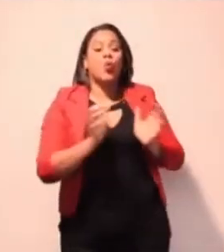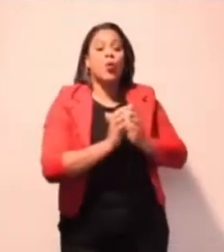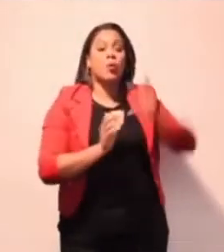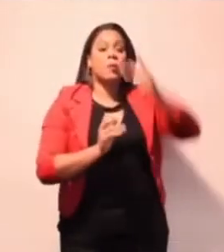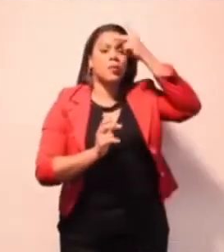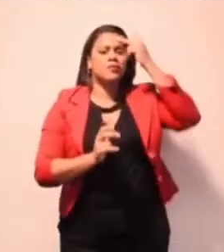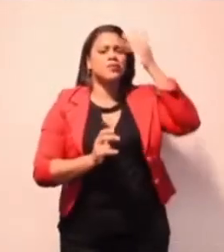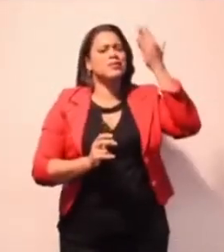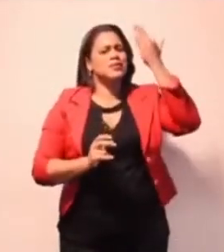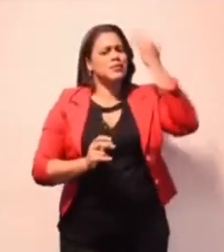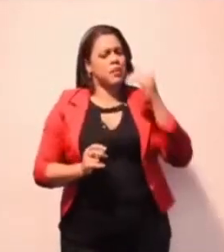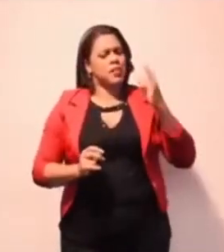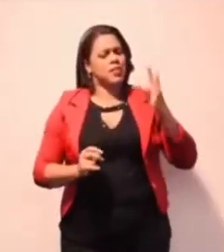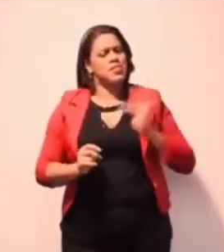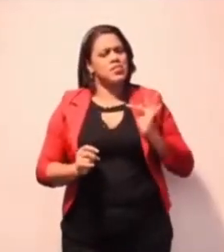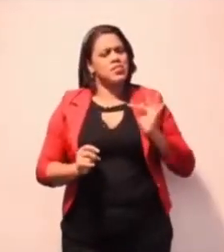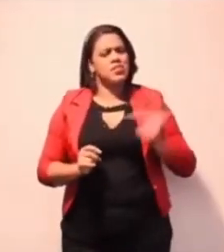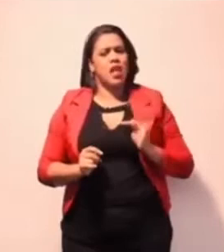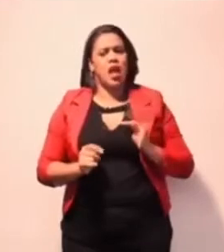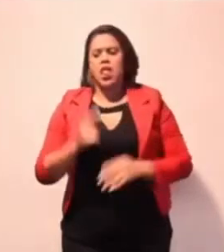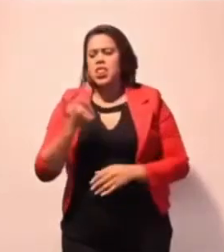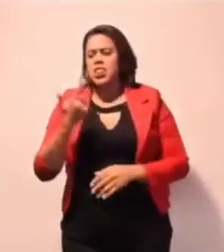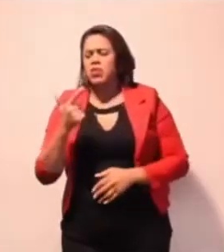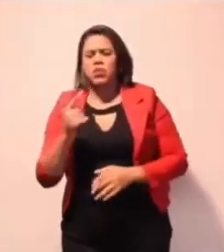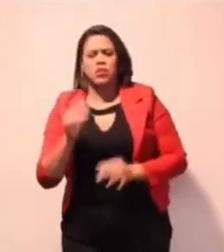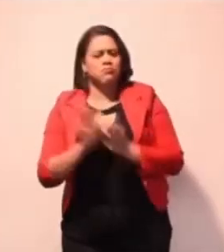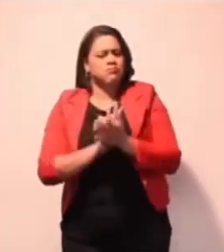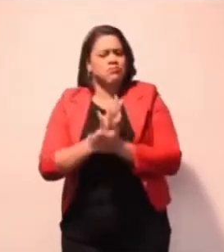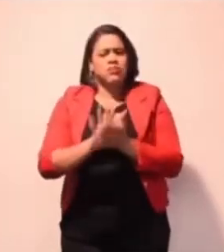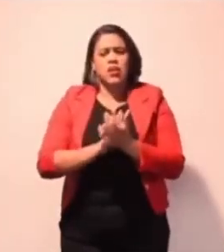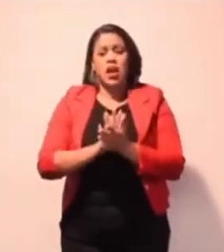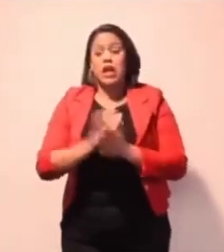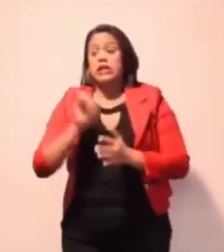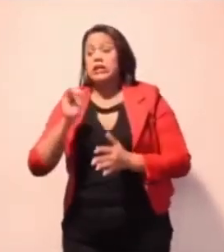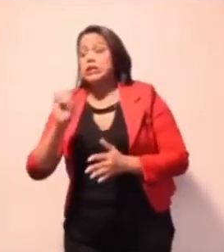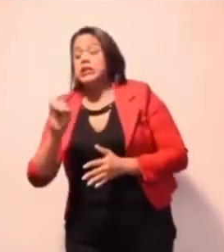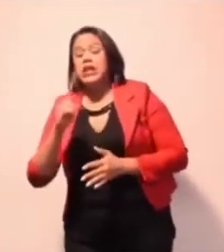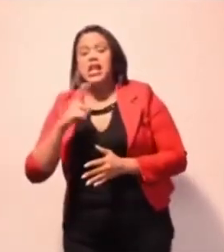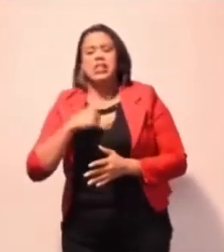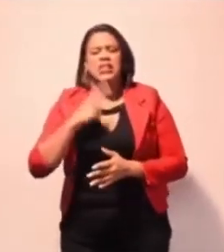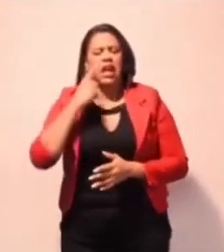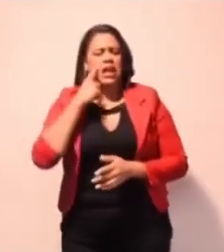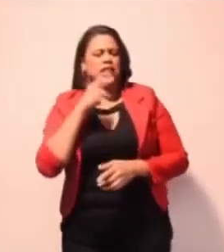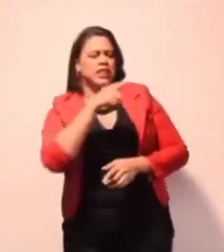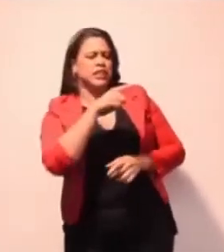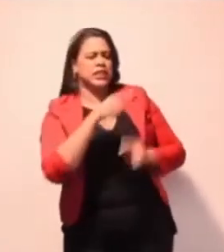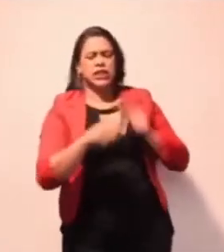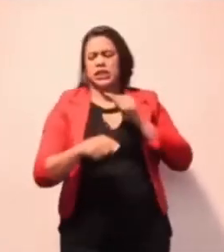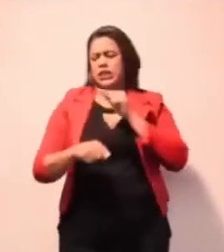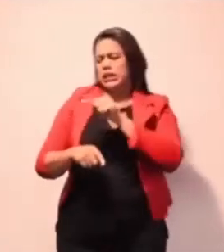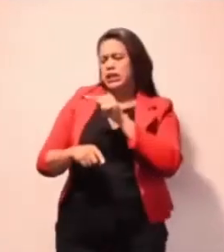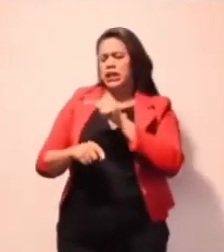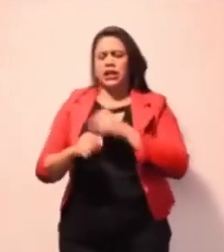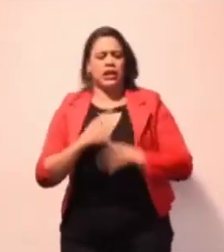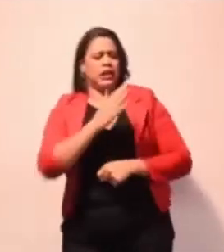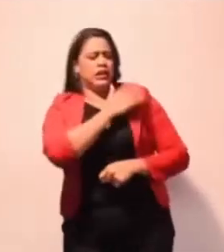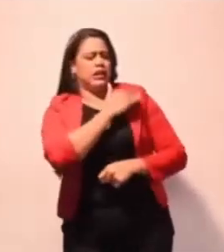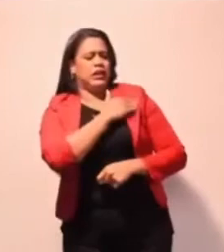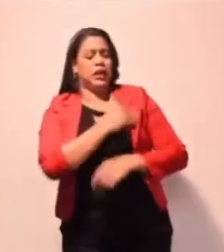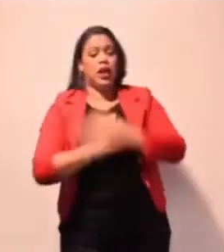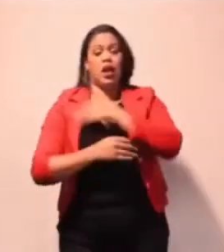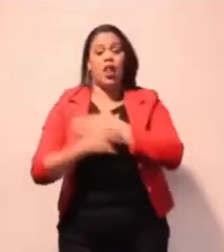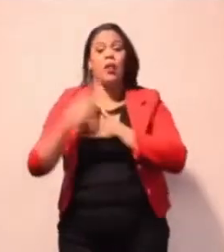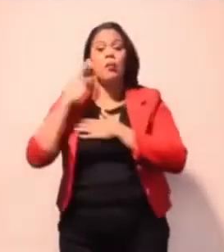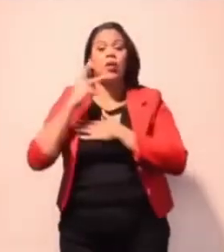técnicas. Nós não teremos de maneira nenhuma, por mais que seja indicação política, mas ele